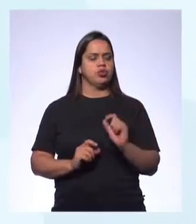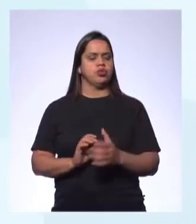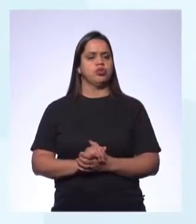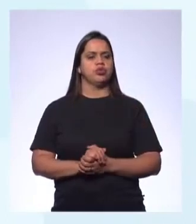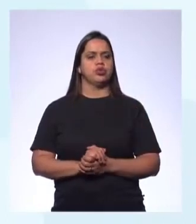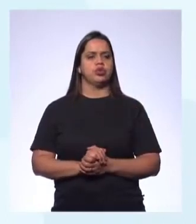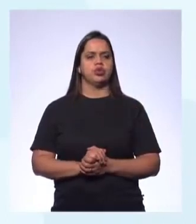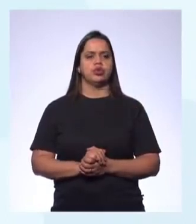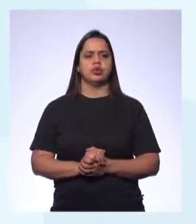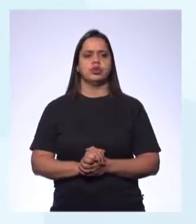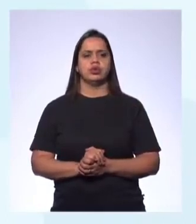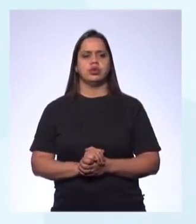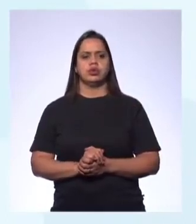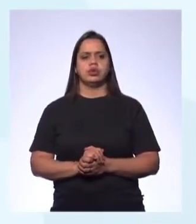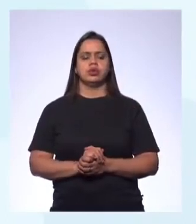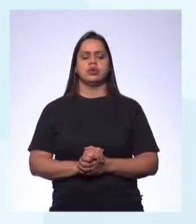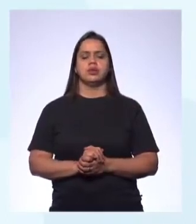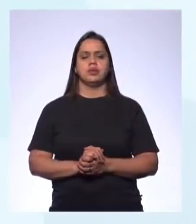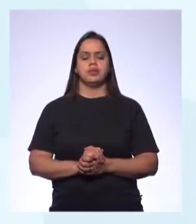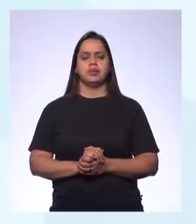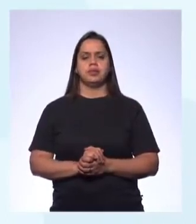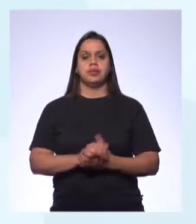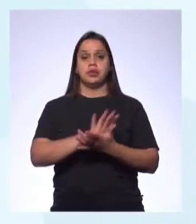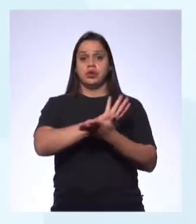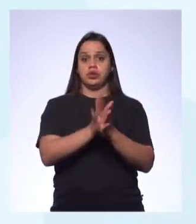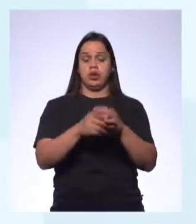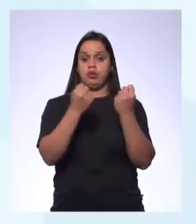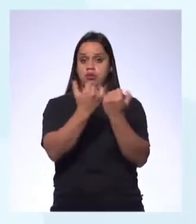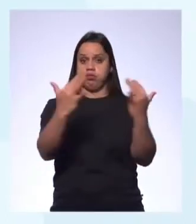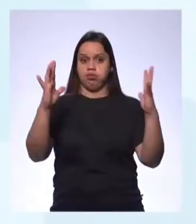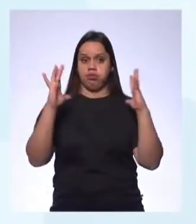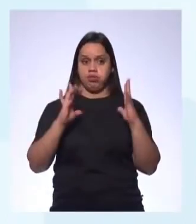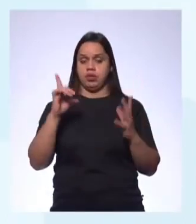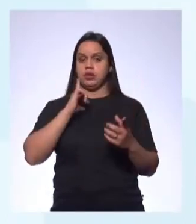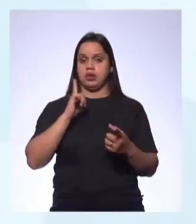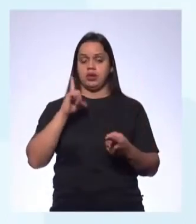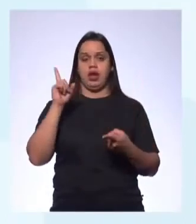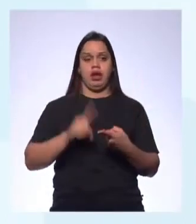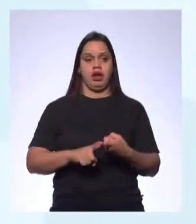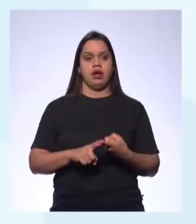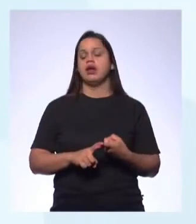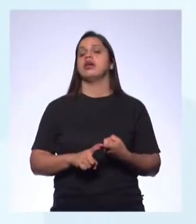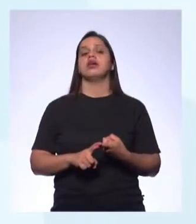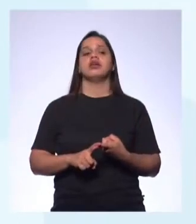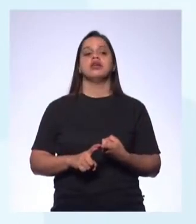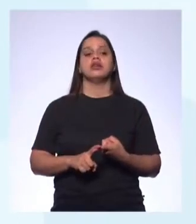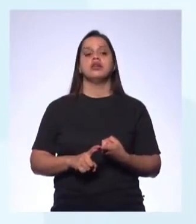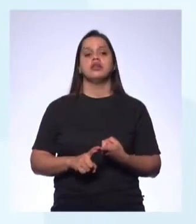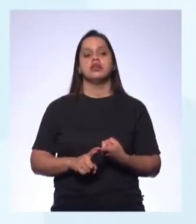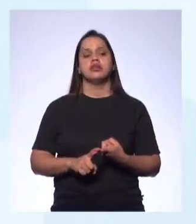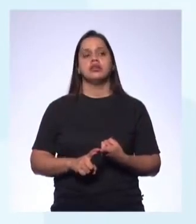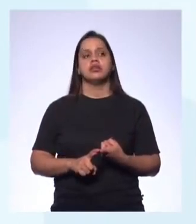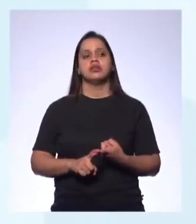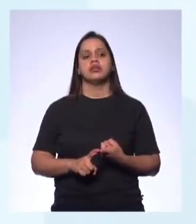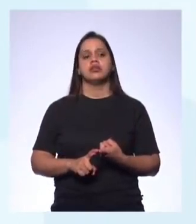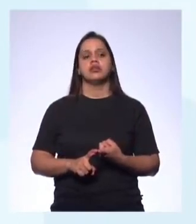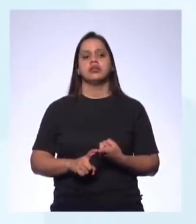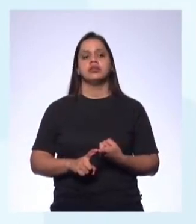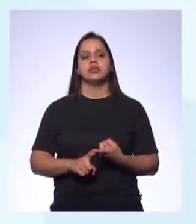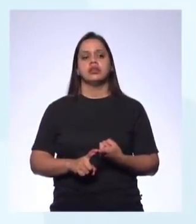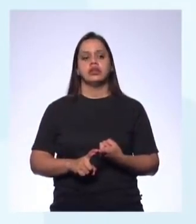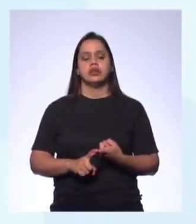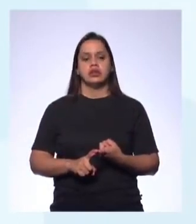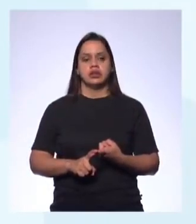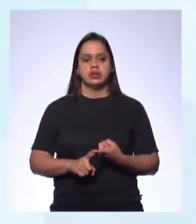disaster, inclui, os desastres naturais incluem o hurricane, earthquake, landslides and